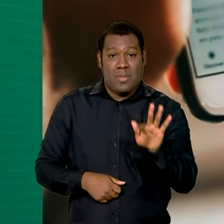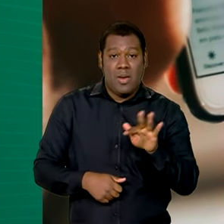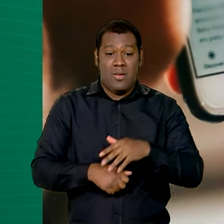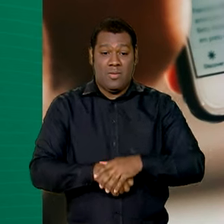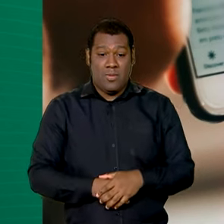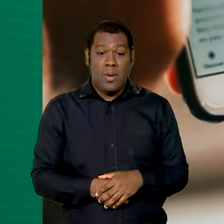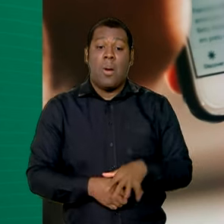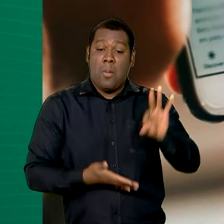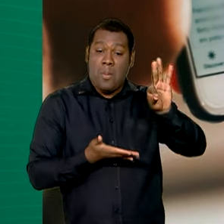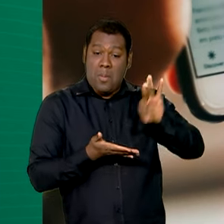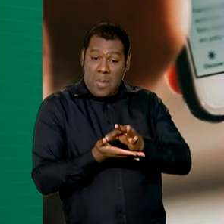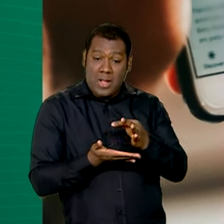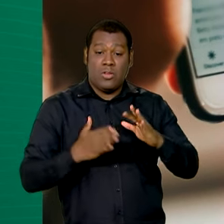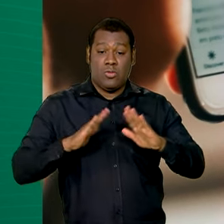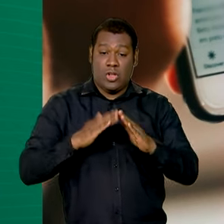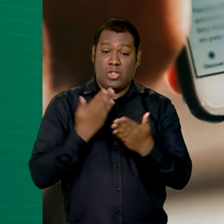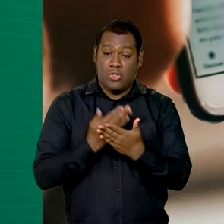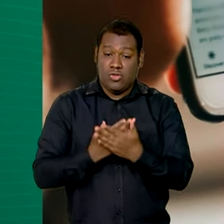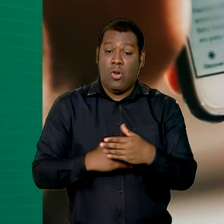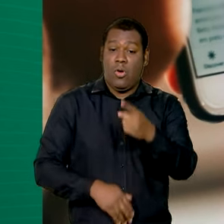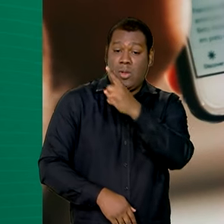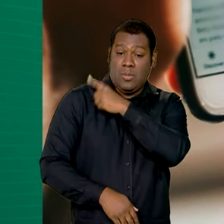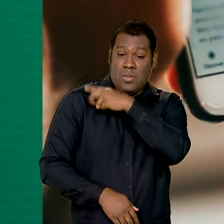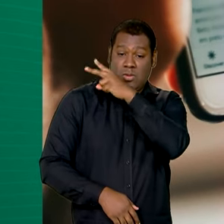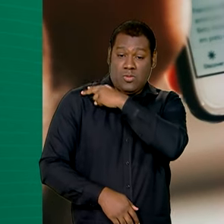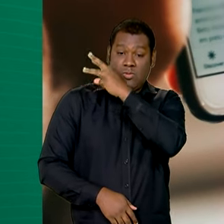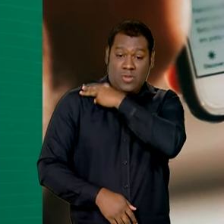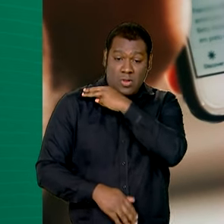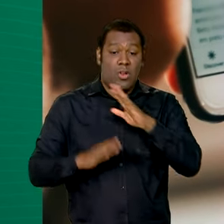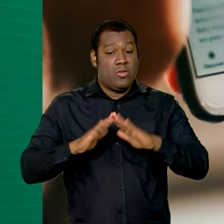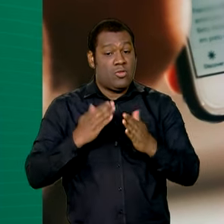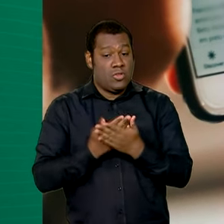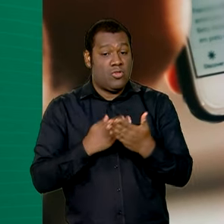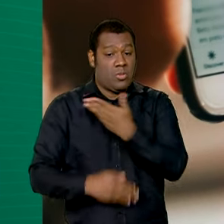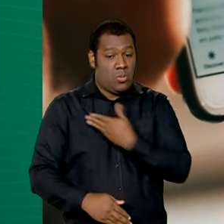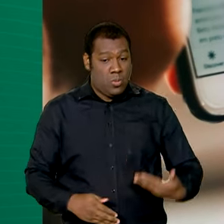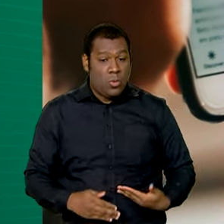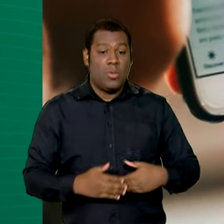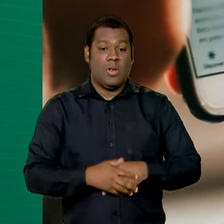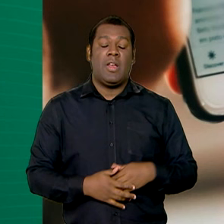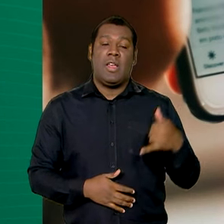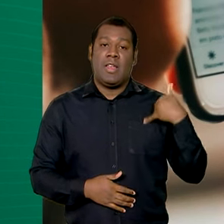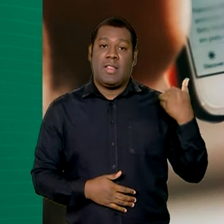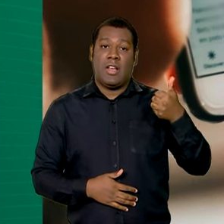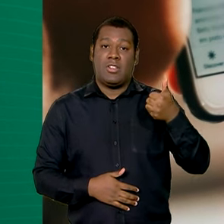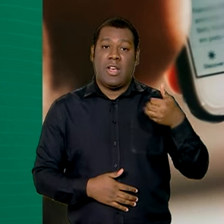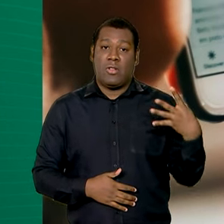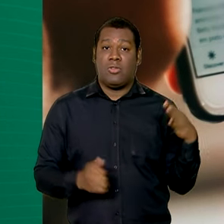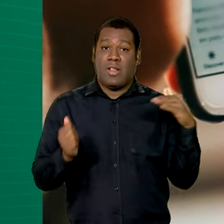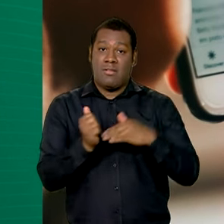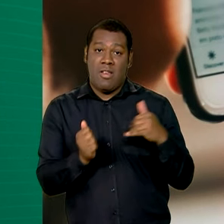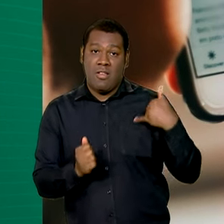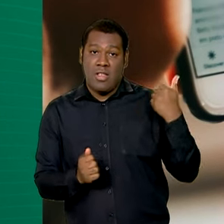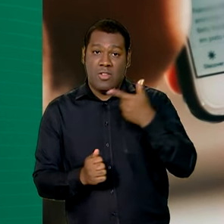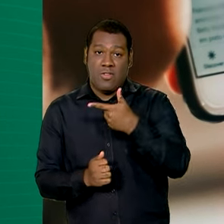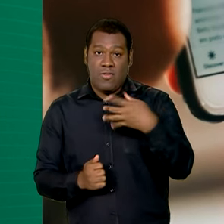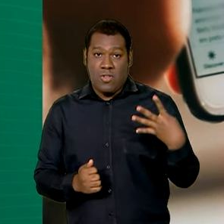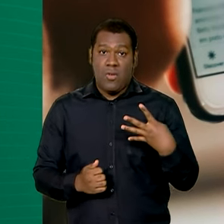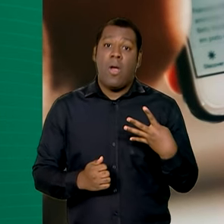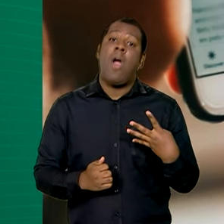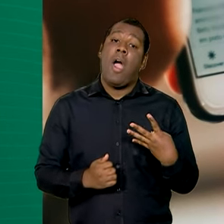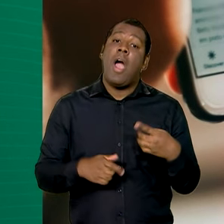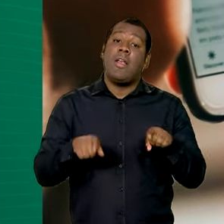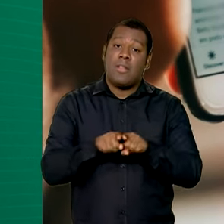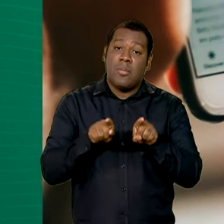regularmente matriculado no ensino médio das redes públicas, ter entre 14 e 24 anos e ser integrante de